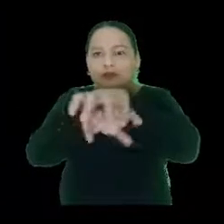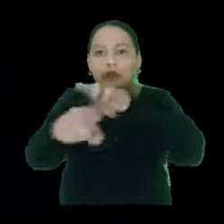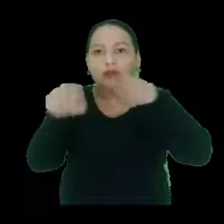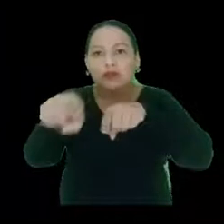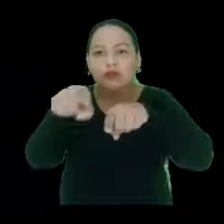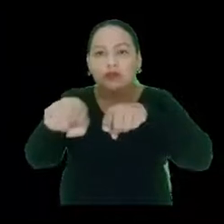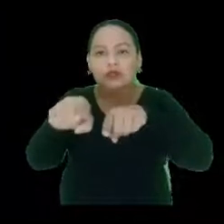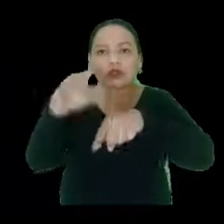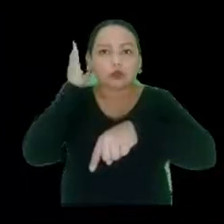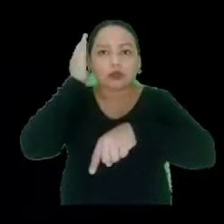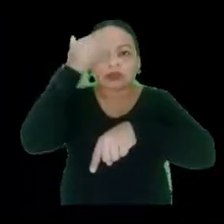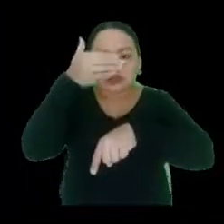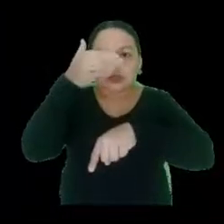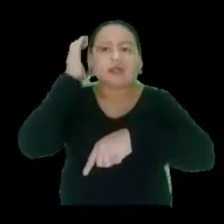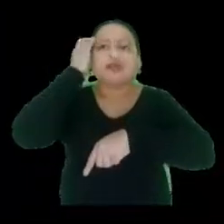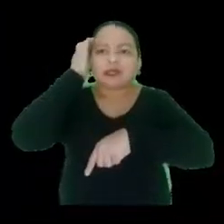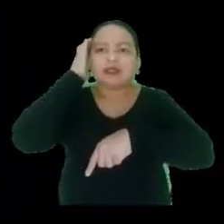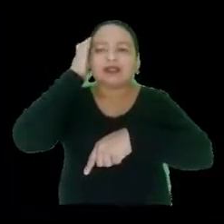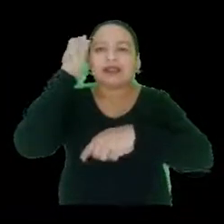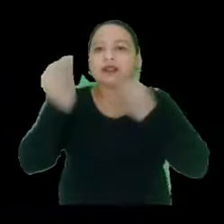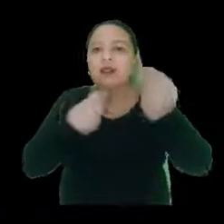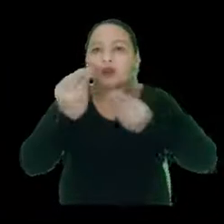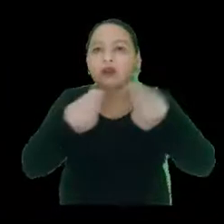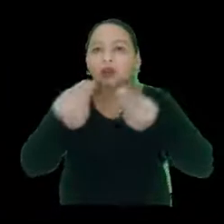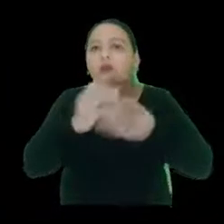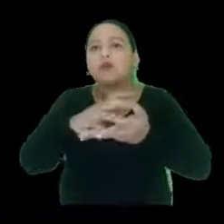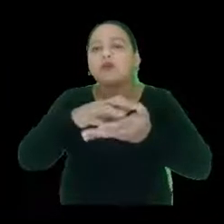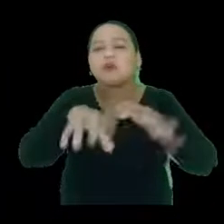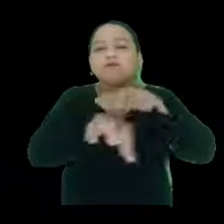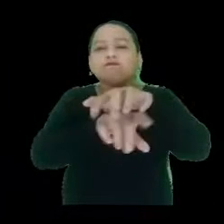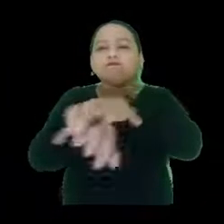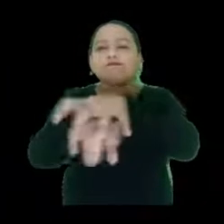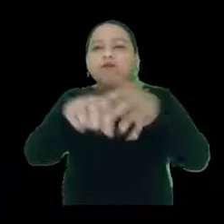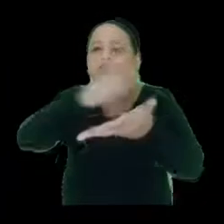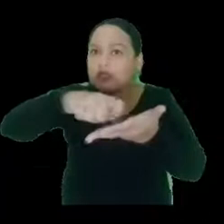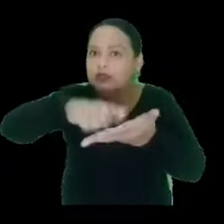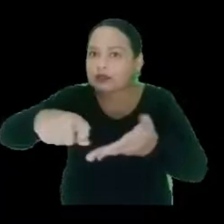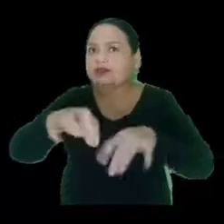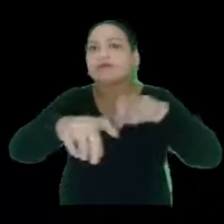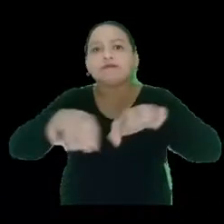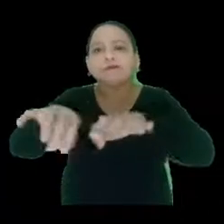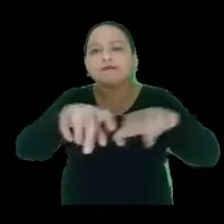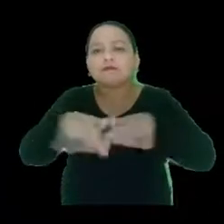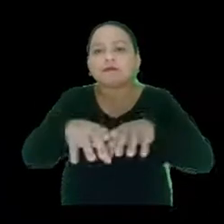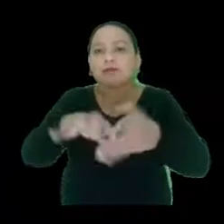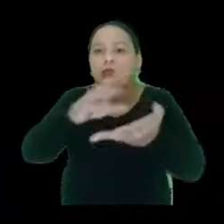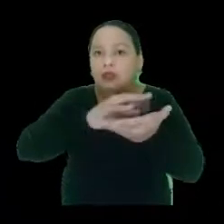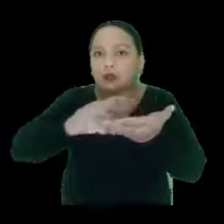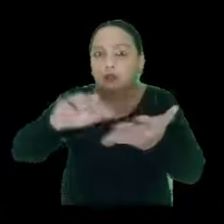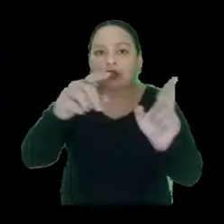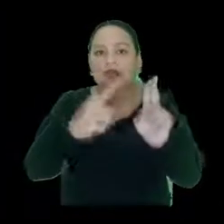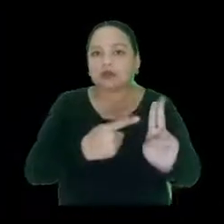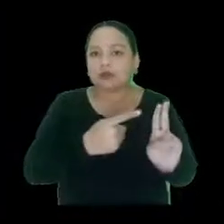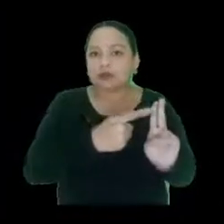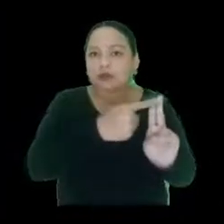Perkins para que o guia, o surdo-cego, compreendesse o que está sendo escrito, né? O